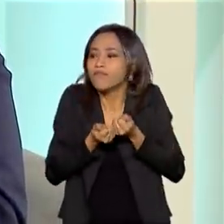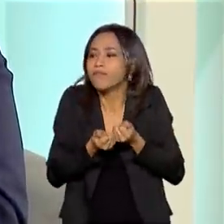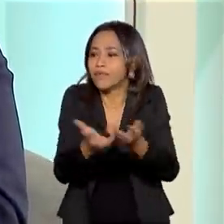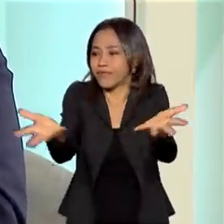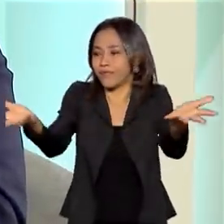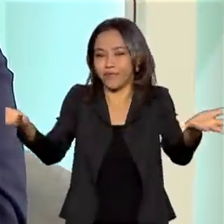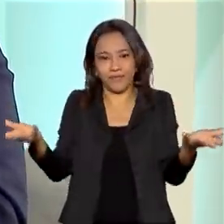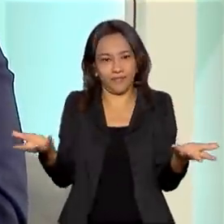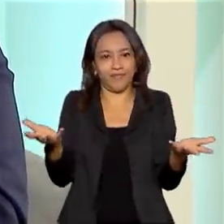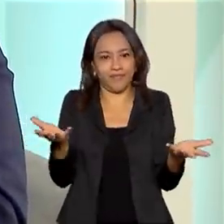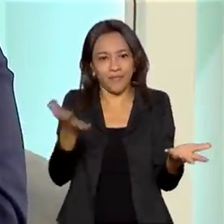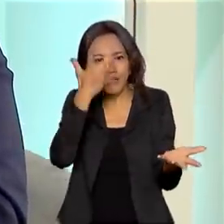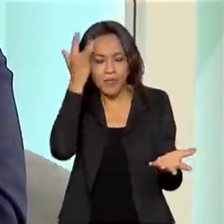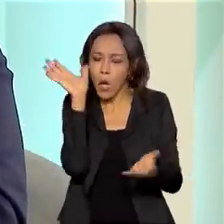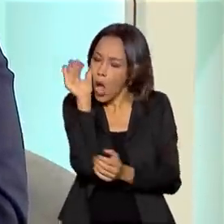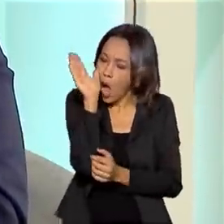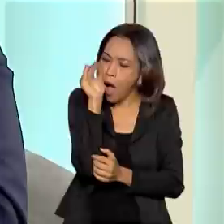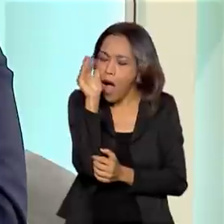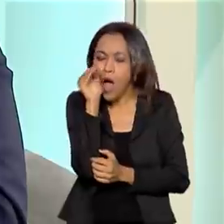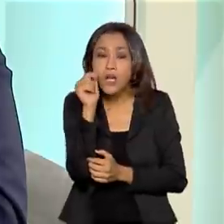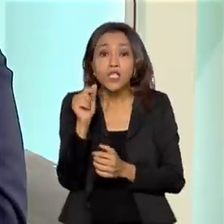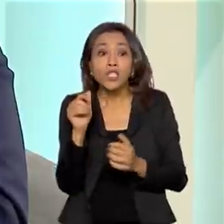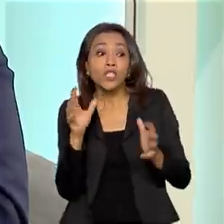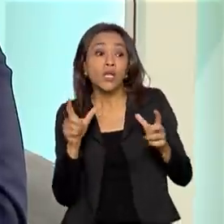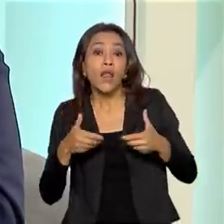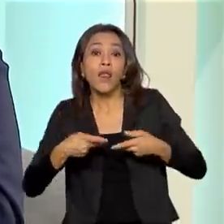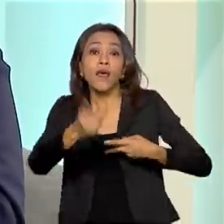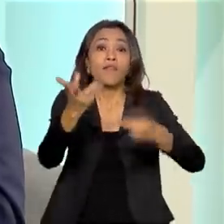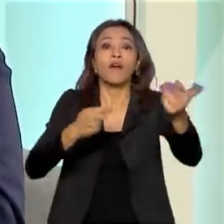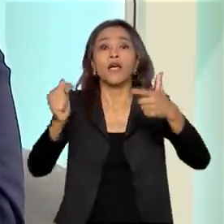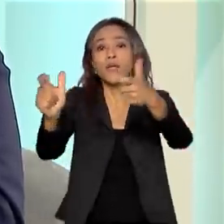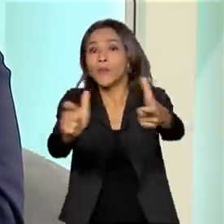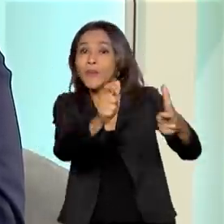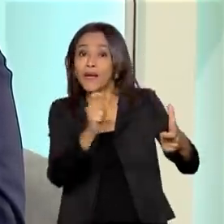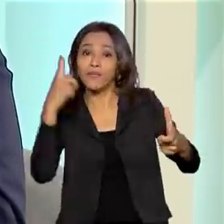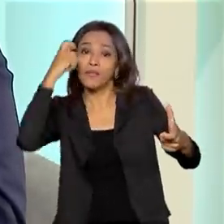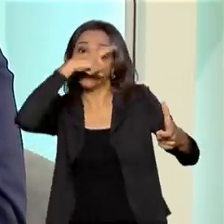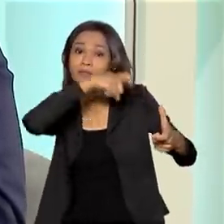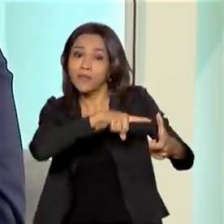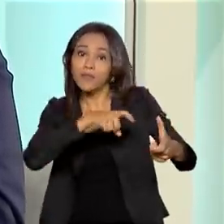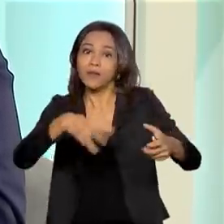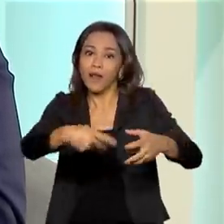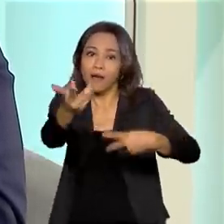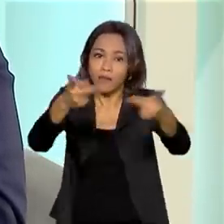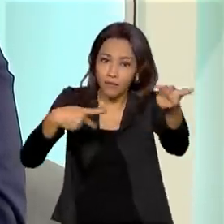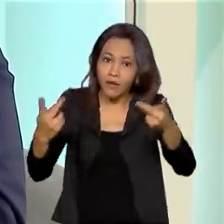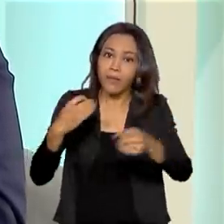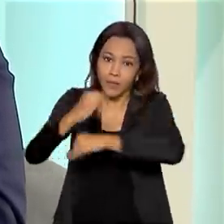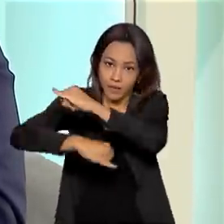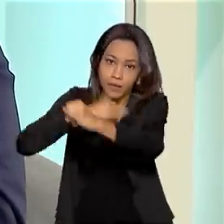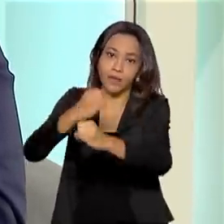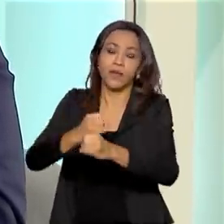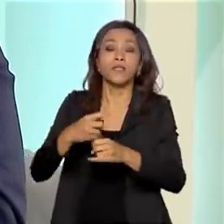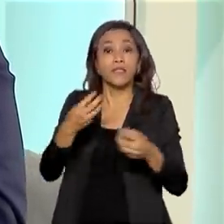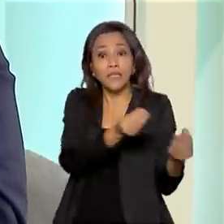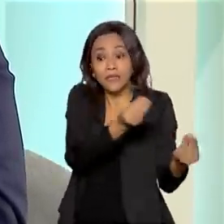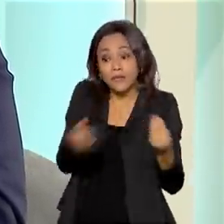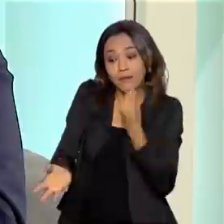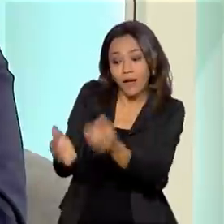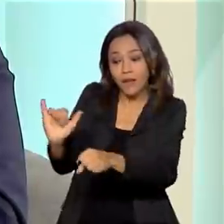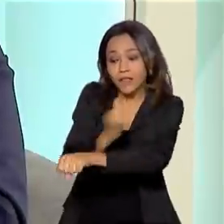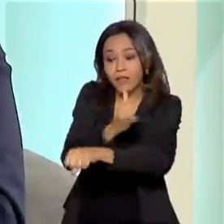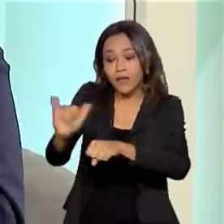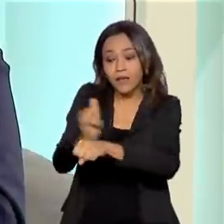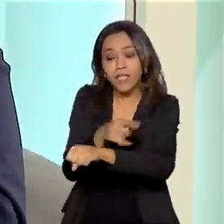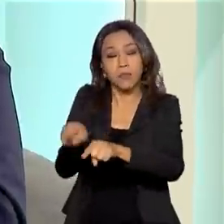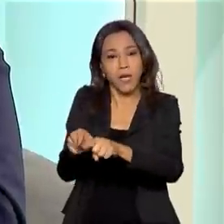para chegar em lugares onde o museu não chegaria e também para dar ferramentas ao próprio museu para gerar